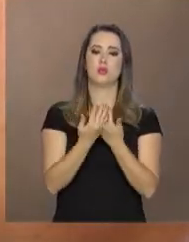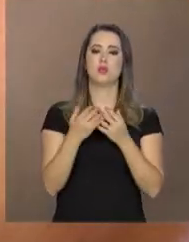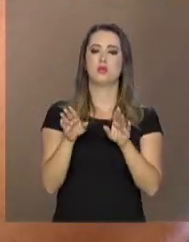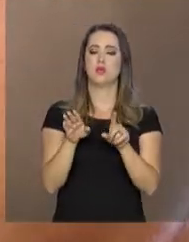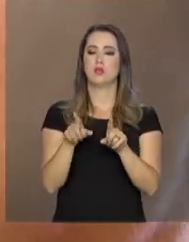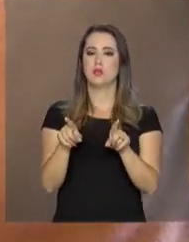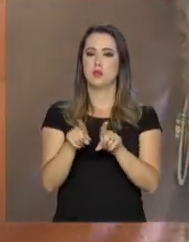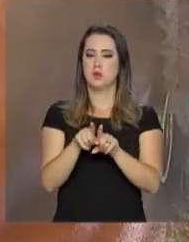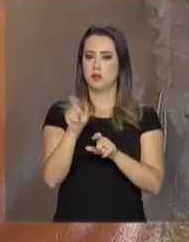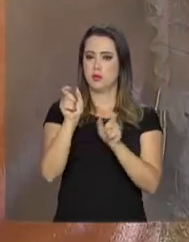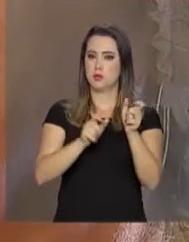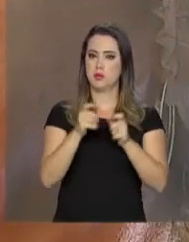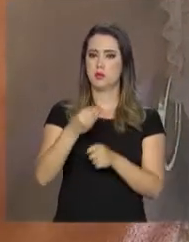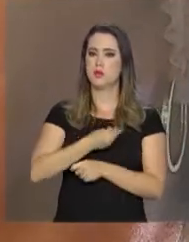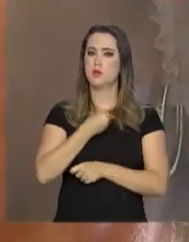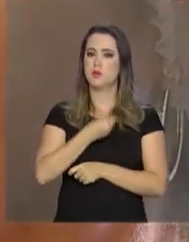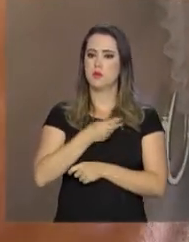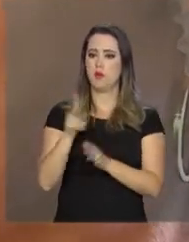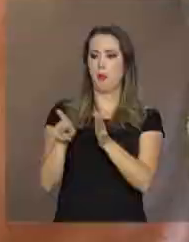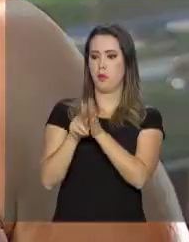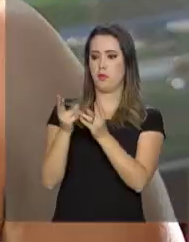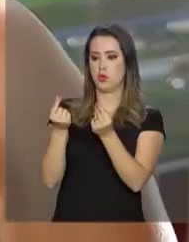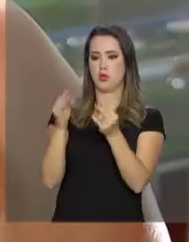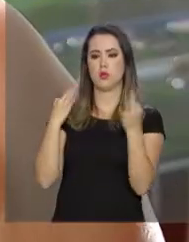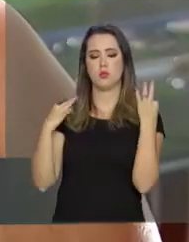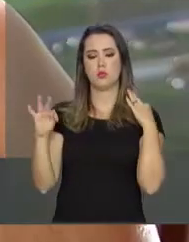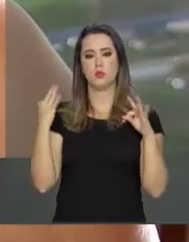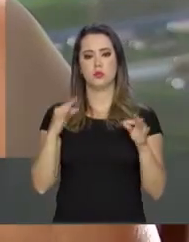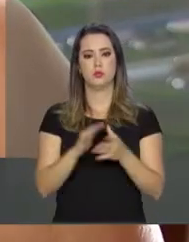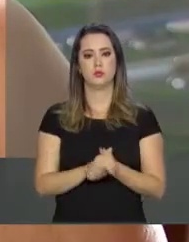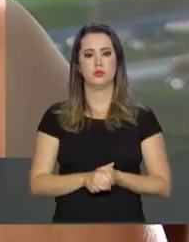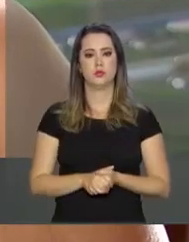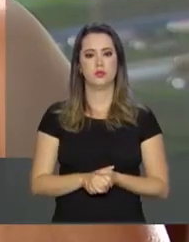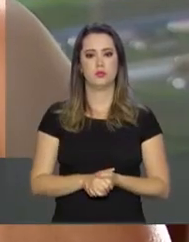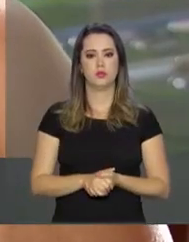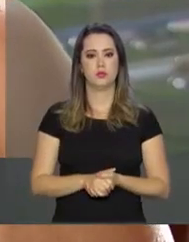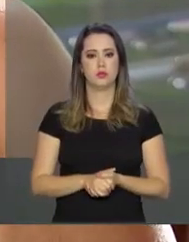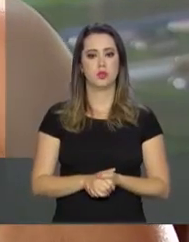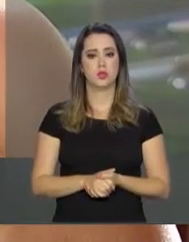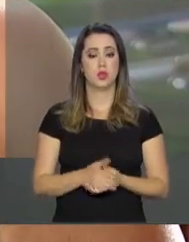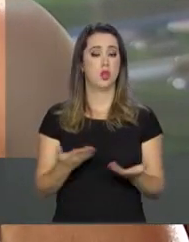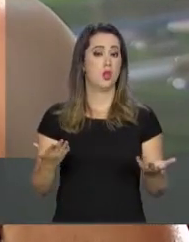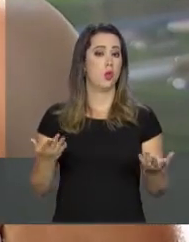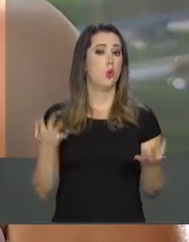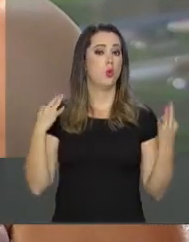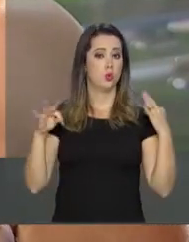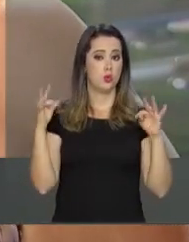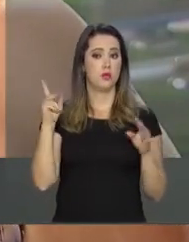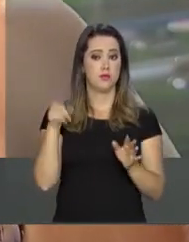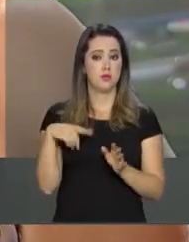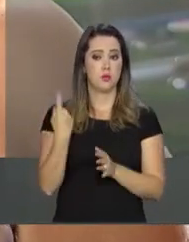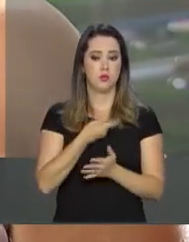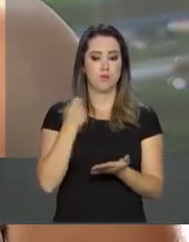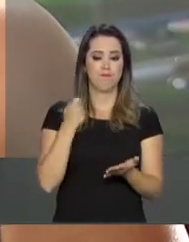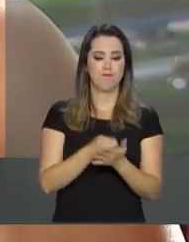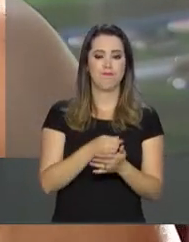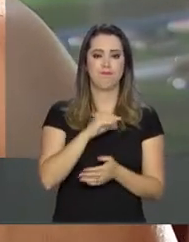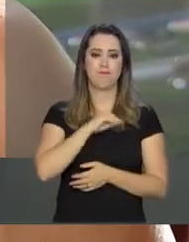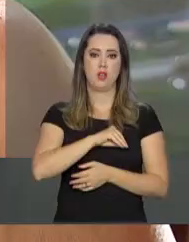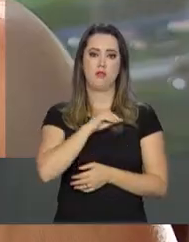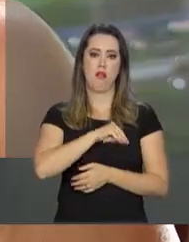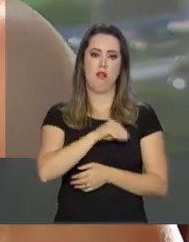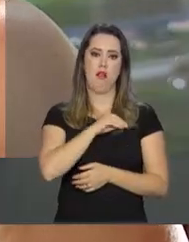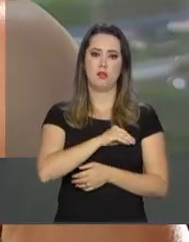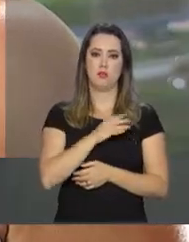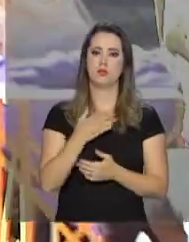conhecidos da cidade sobrevivem do turismo. Se não fosse o turismo, não tinha como ele sobreviver, porque o turismo é o ganha